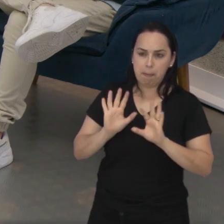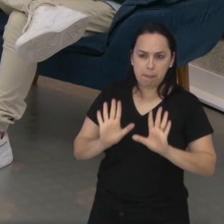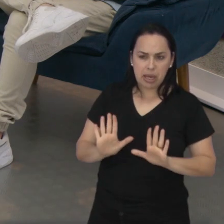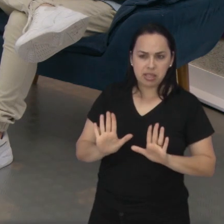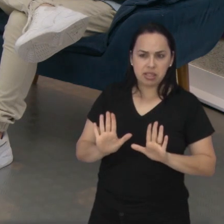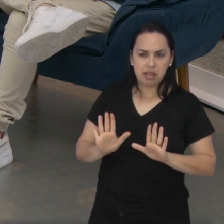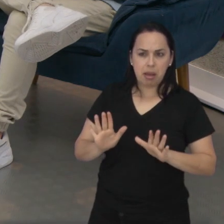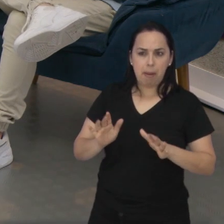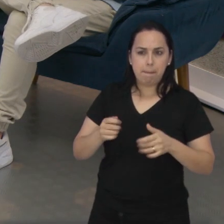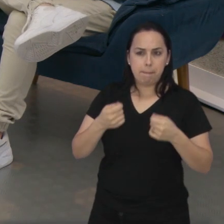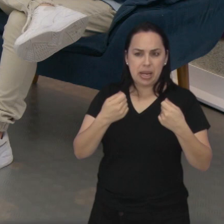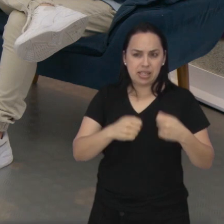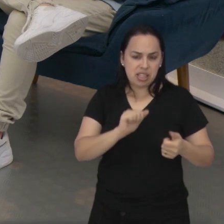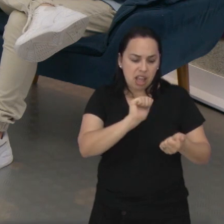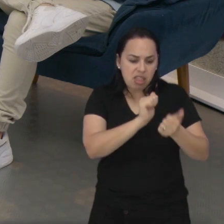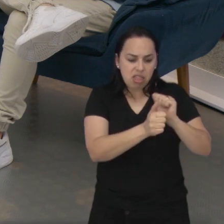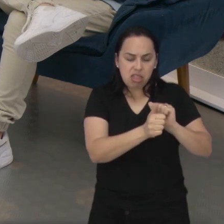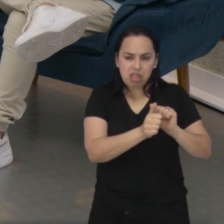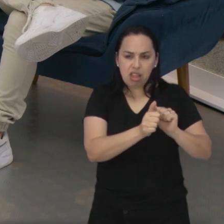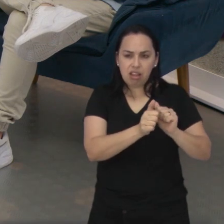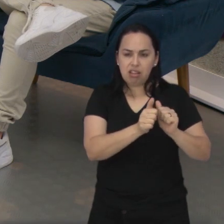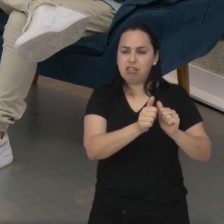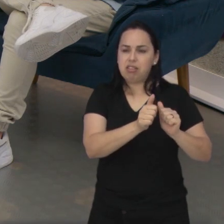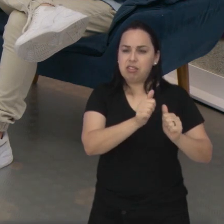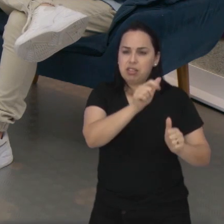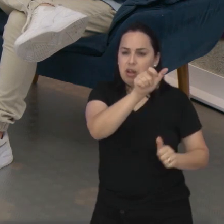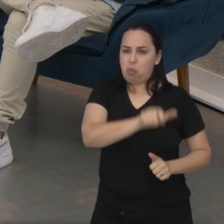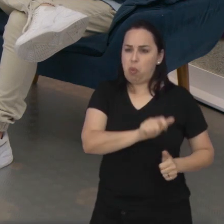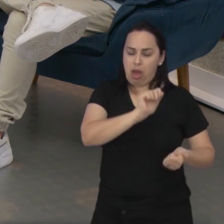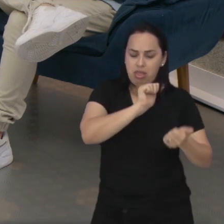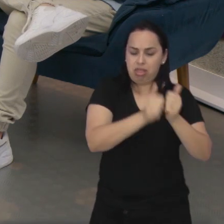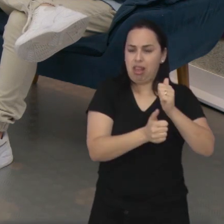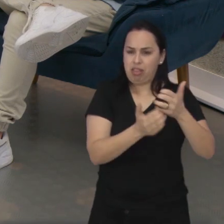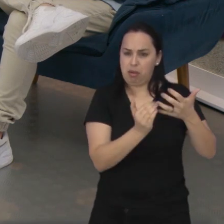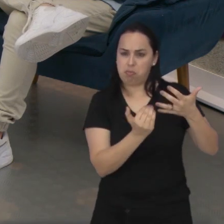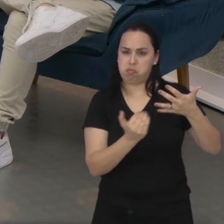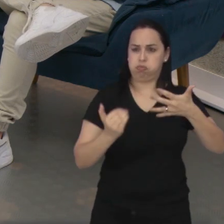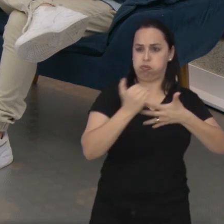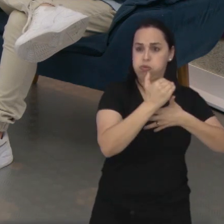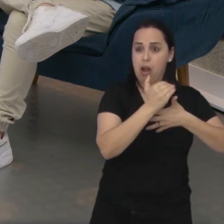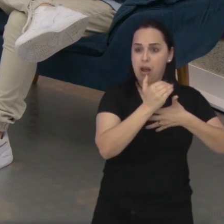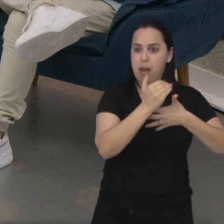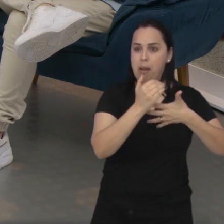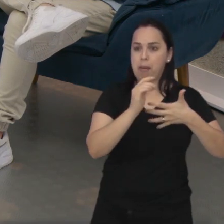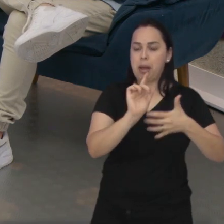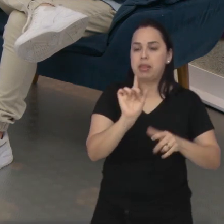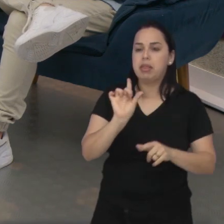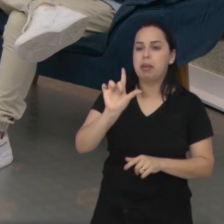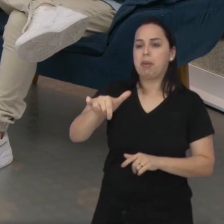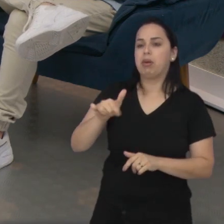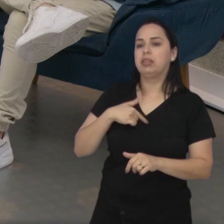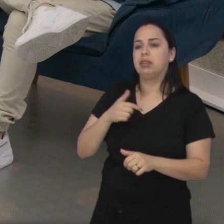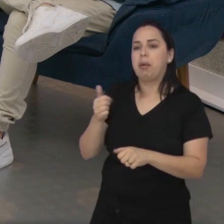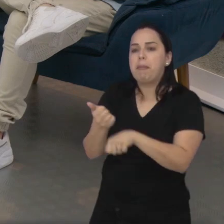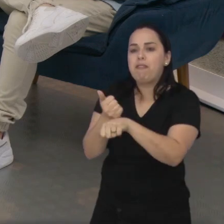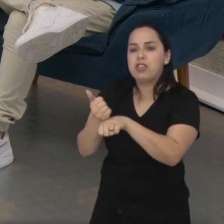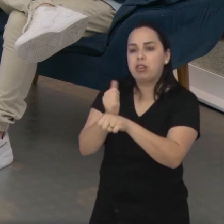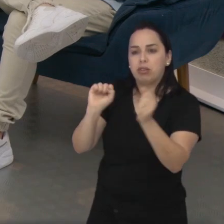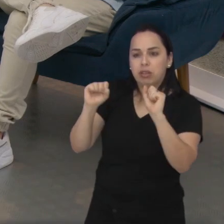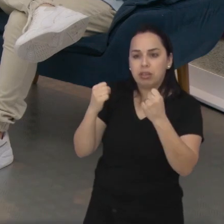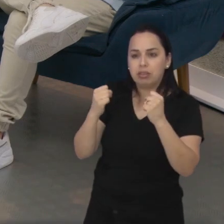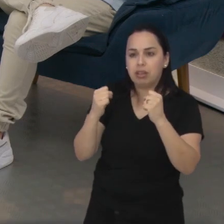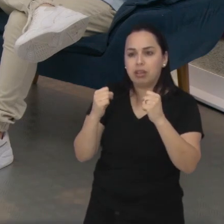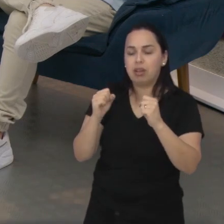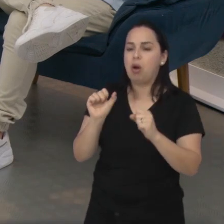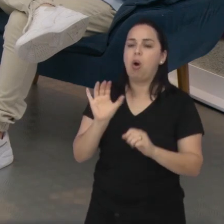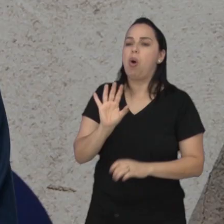Mas é necessário você ser um atleta de alto rendimento para ser um profissional de educação física? Ou não é muito assim? Não.